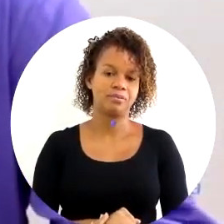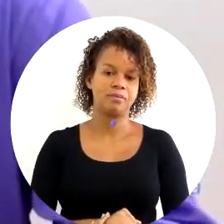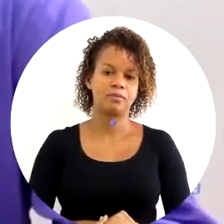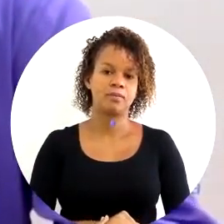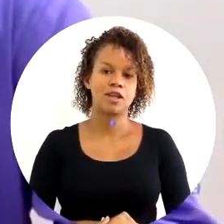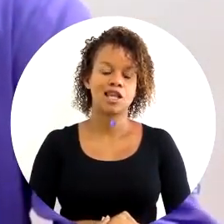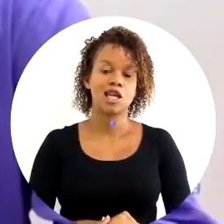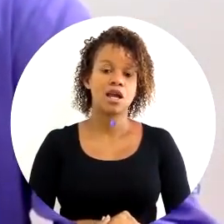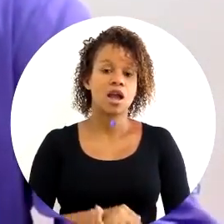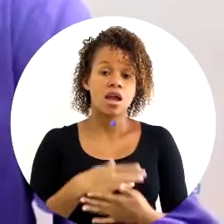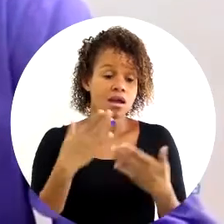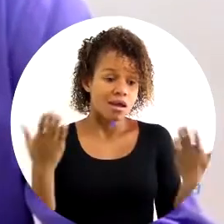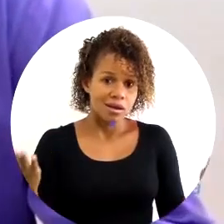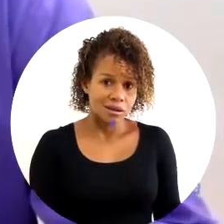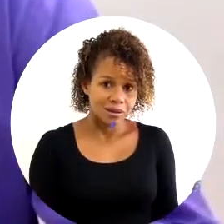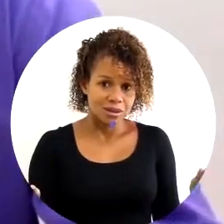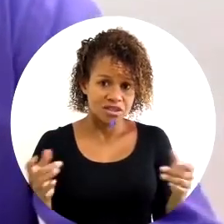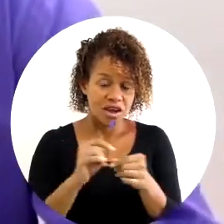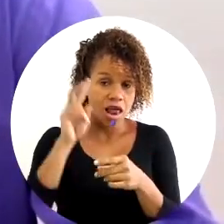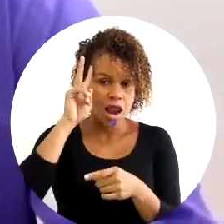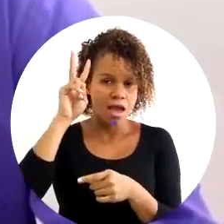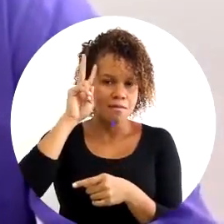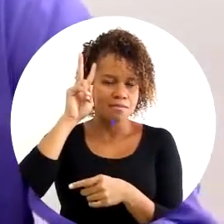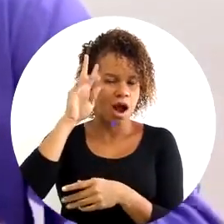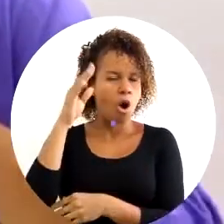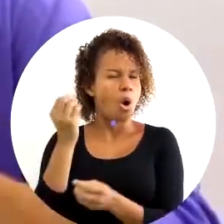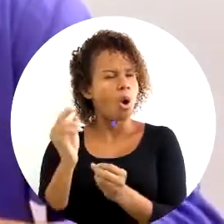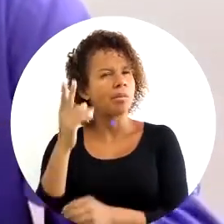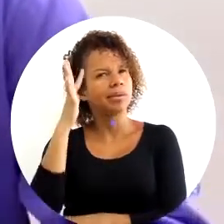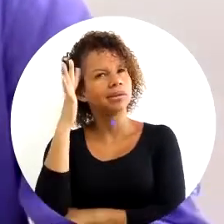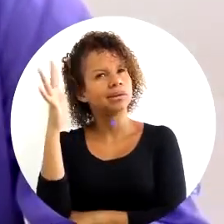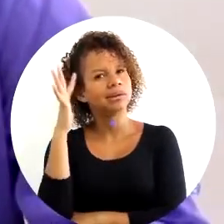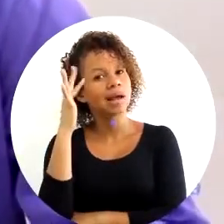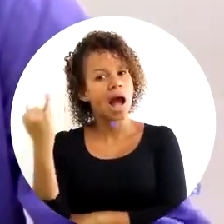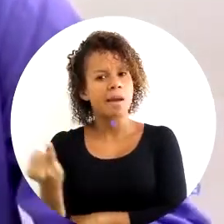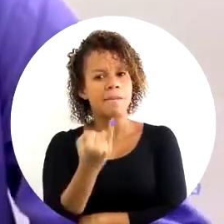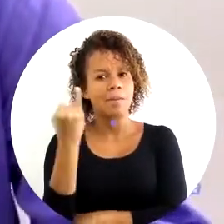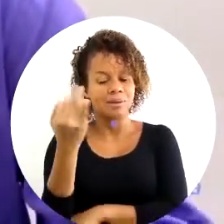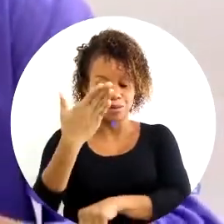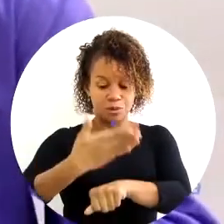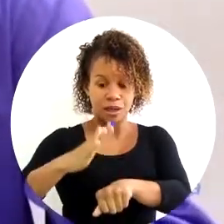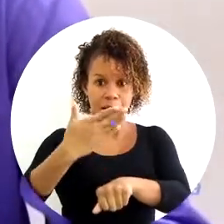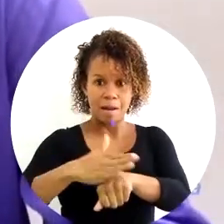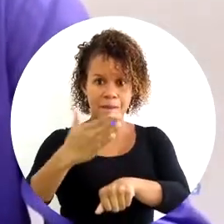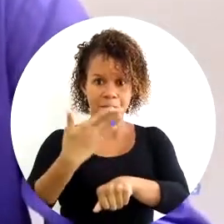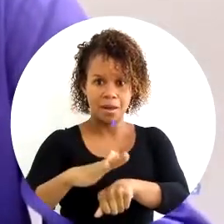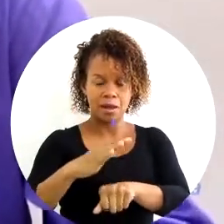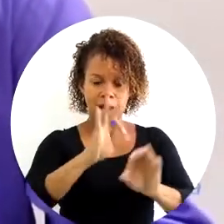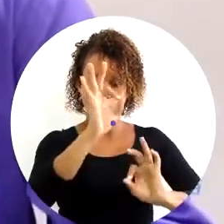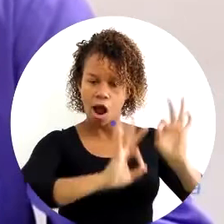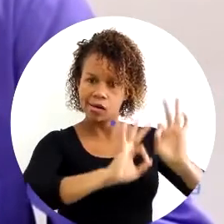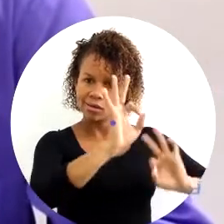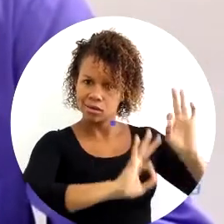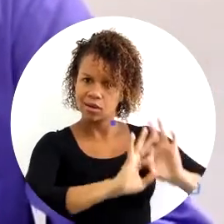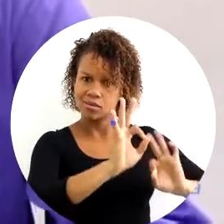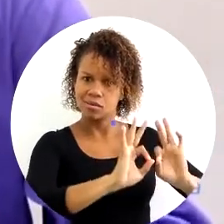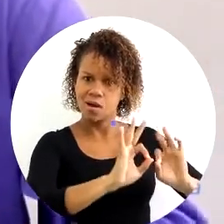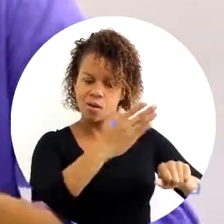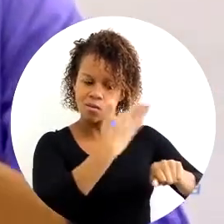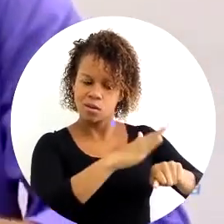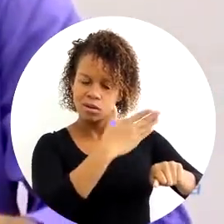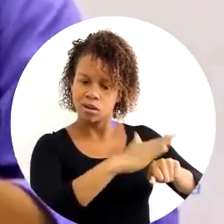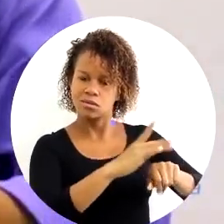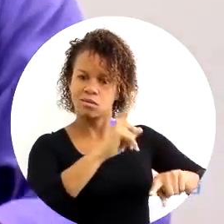erros nessa execução. E isso faz lembrar, isso faz pensar a importância do treinamento para as organizações.